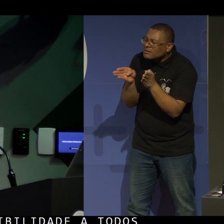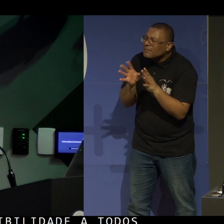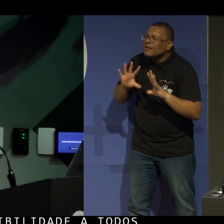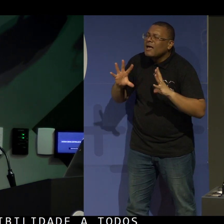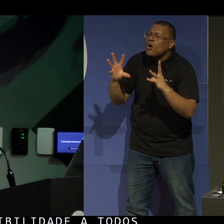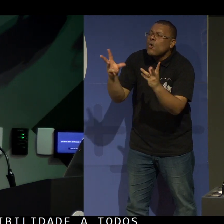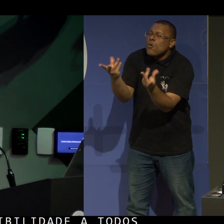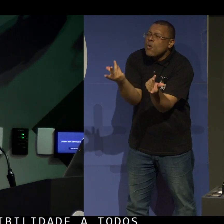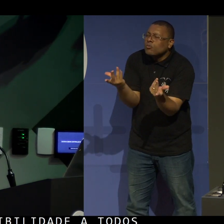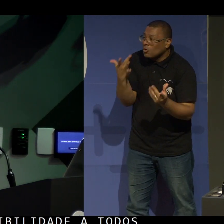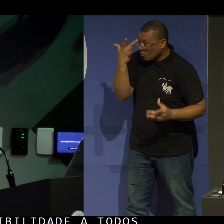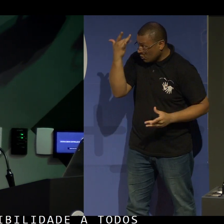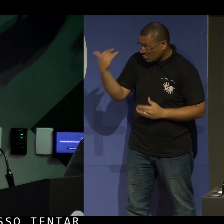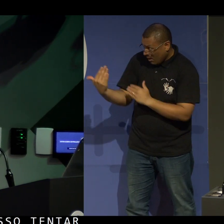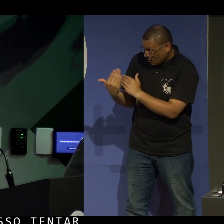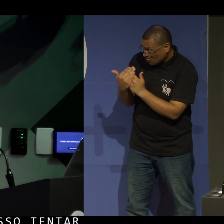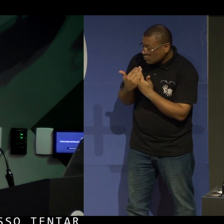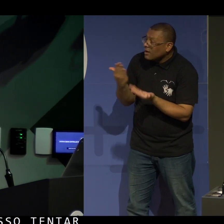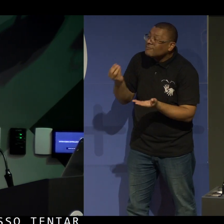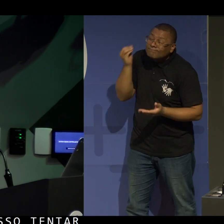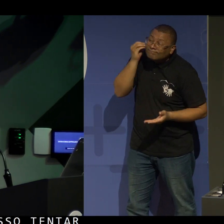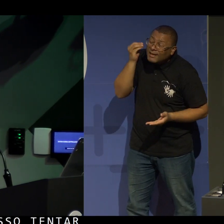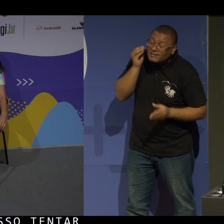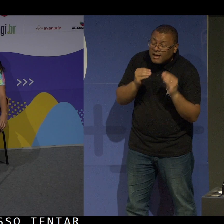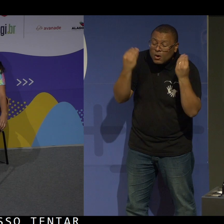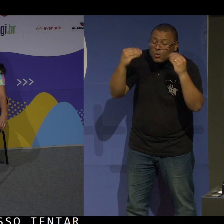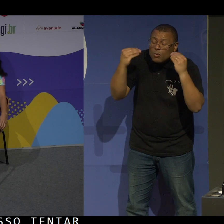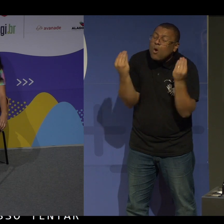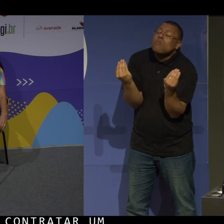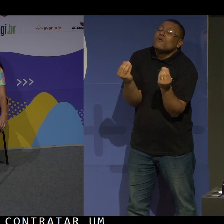Como contato pessoas para testar o blog quando pronto?